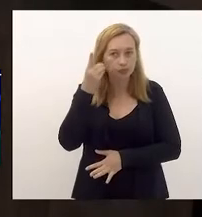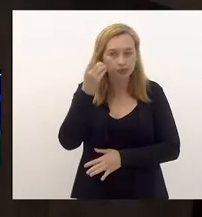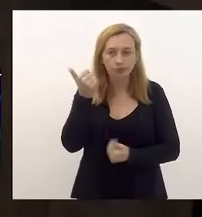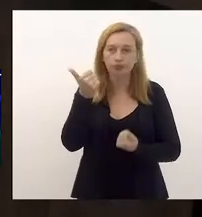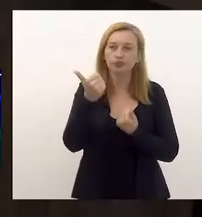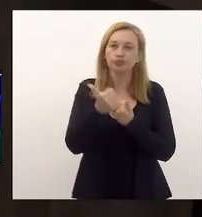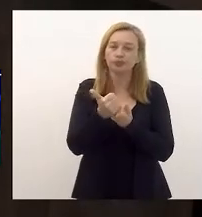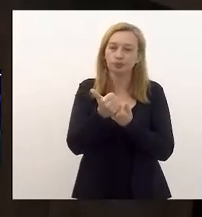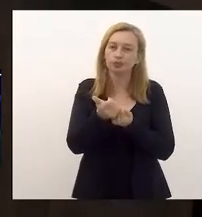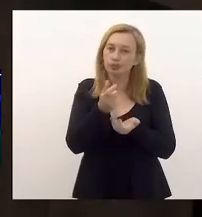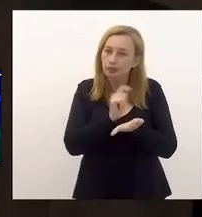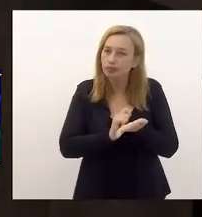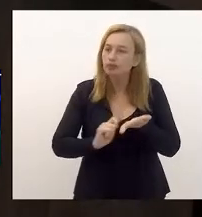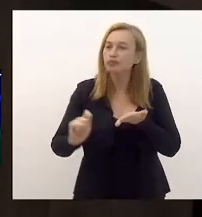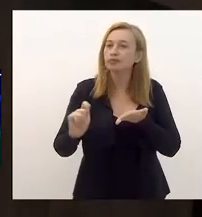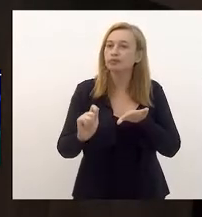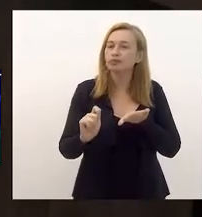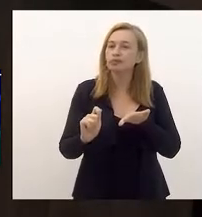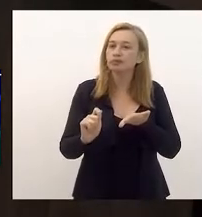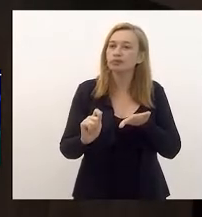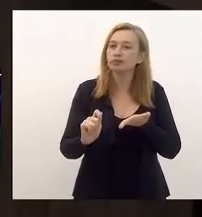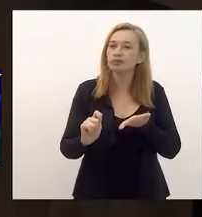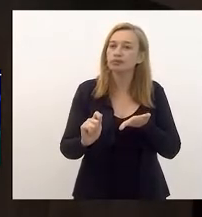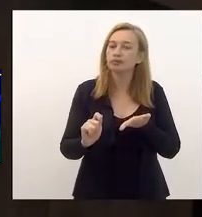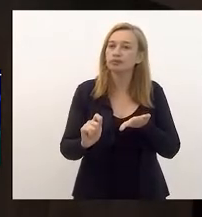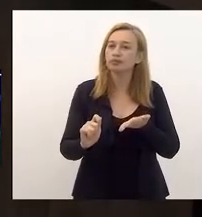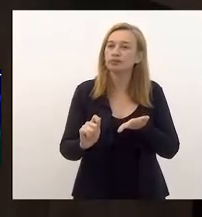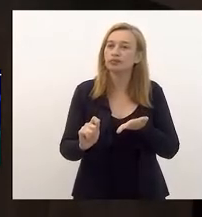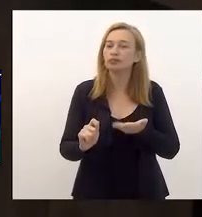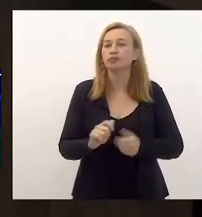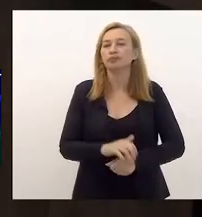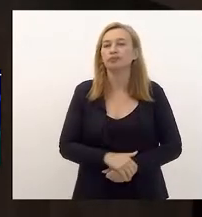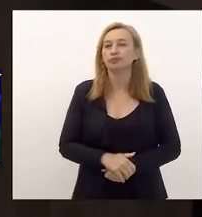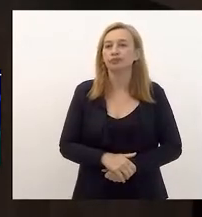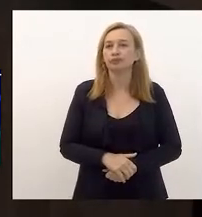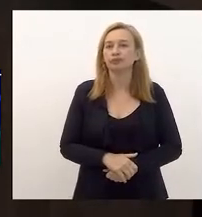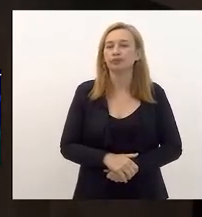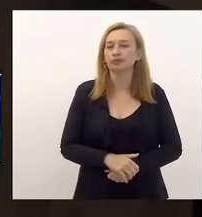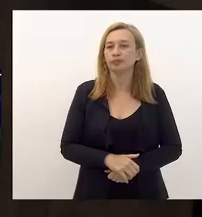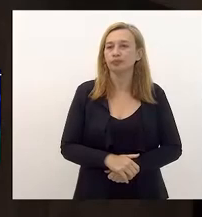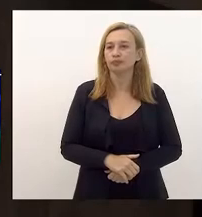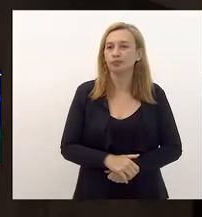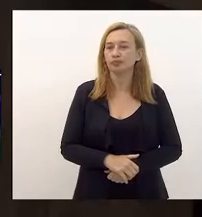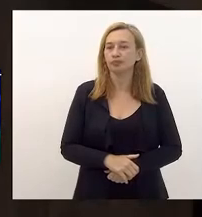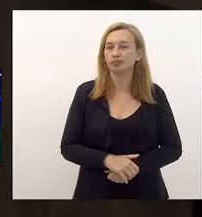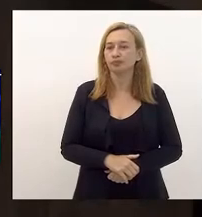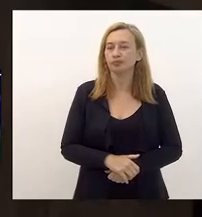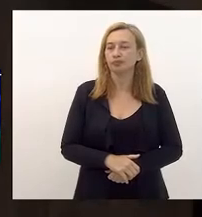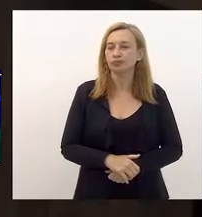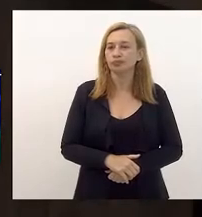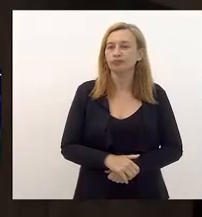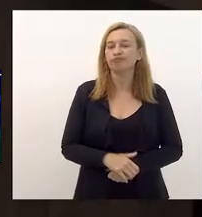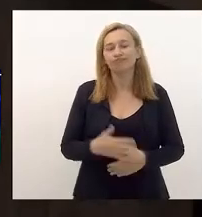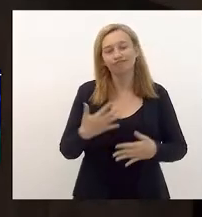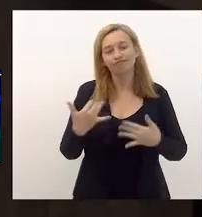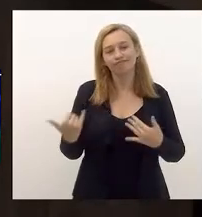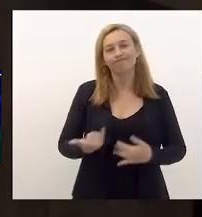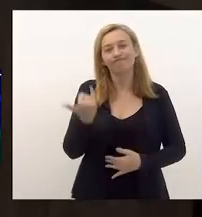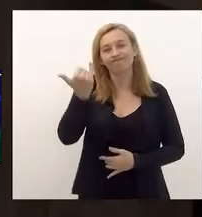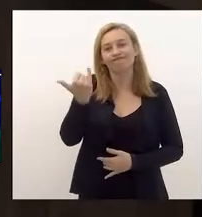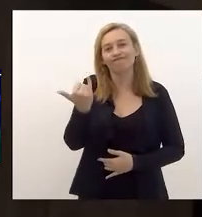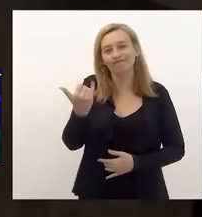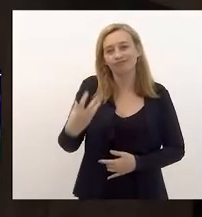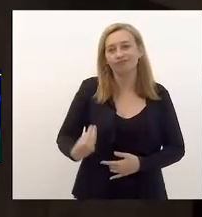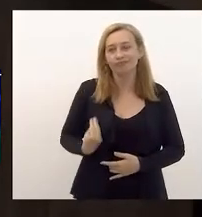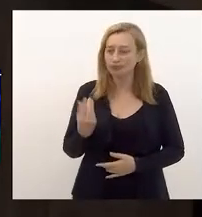apoiaram, que assinaram essa autoria. Ela vai ser de grande importância na vida